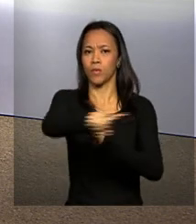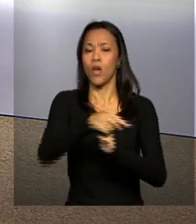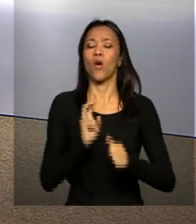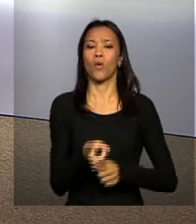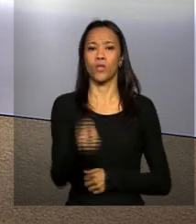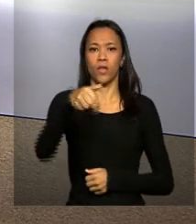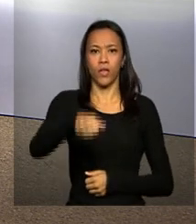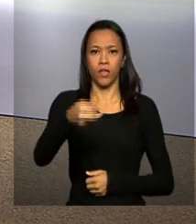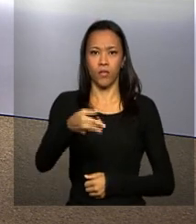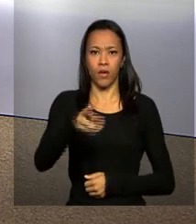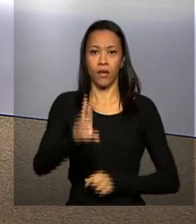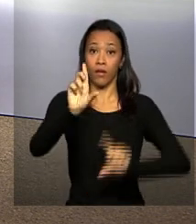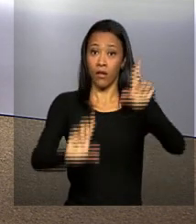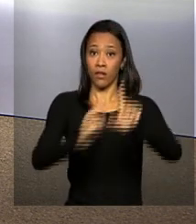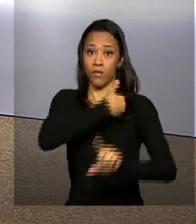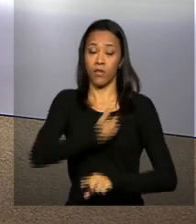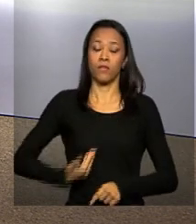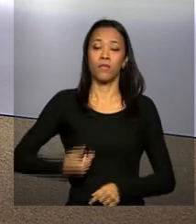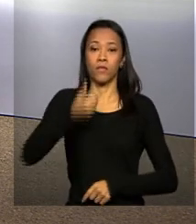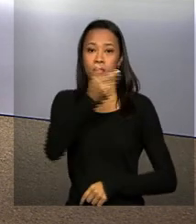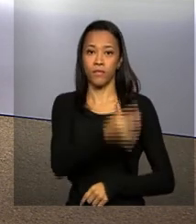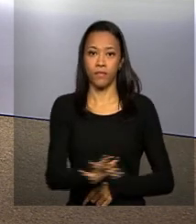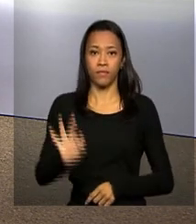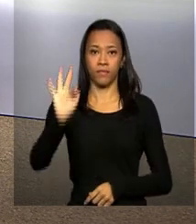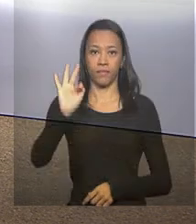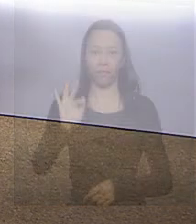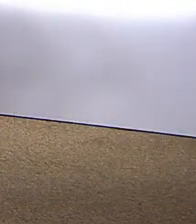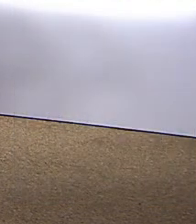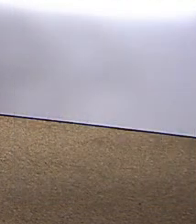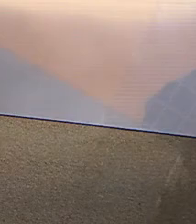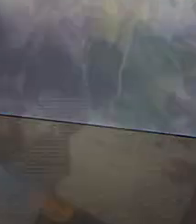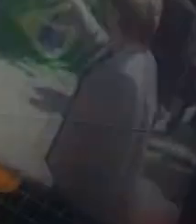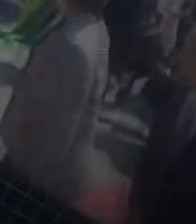Continue com a gente, NBR, a TV do Governo Federal.